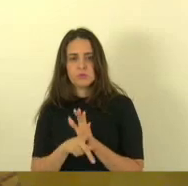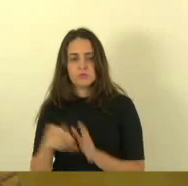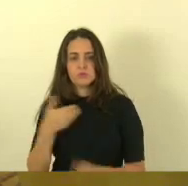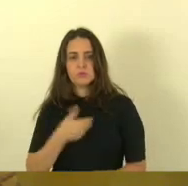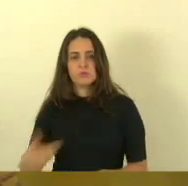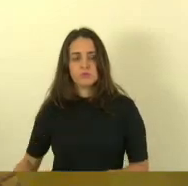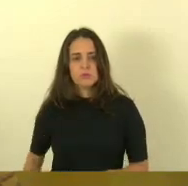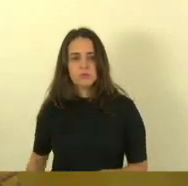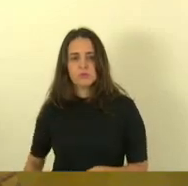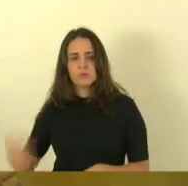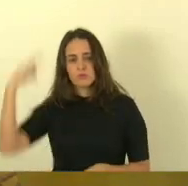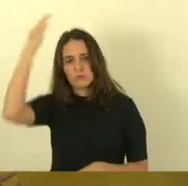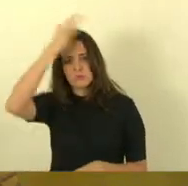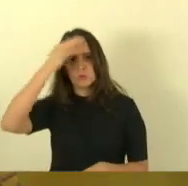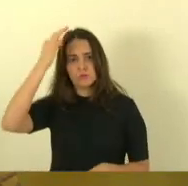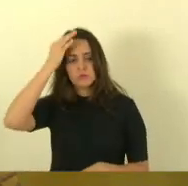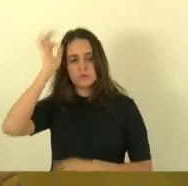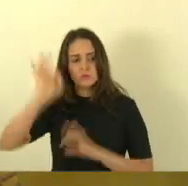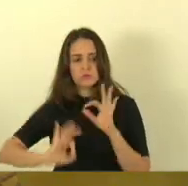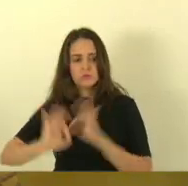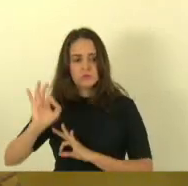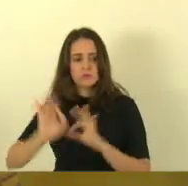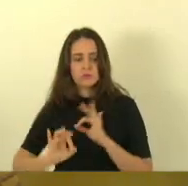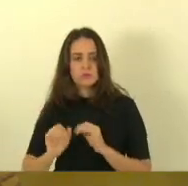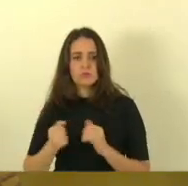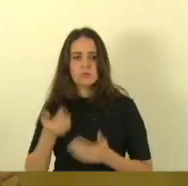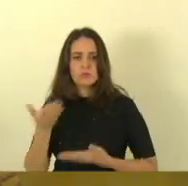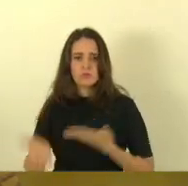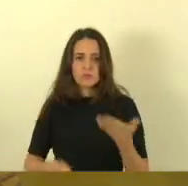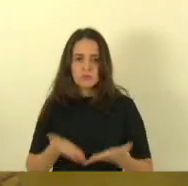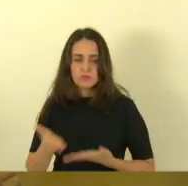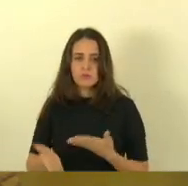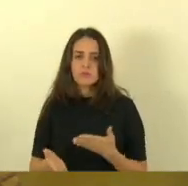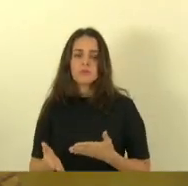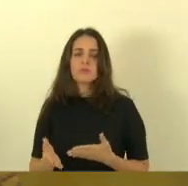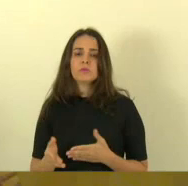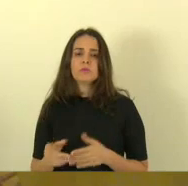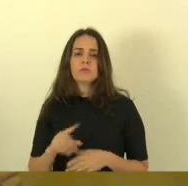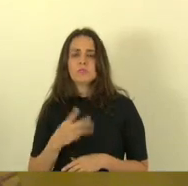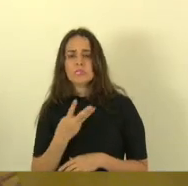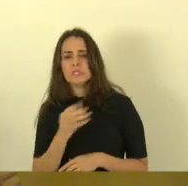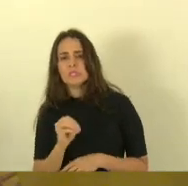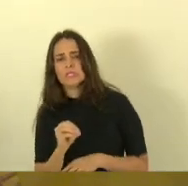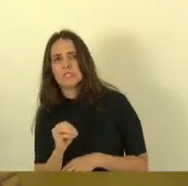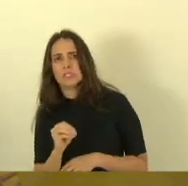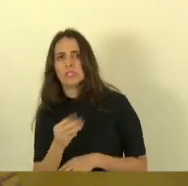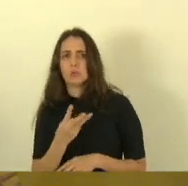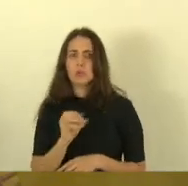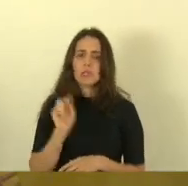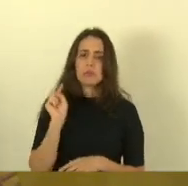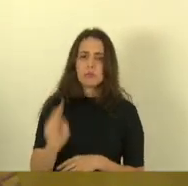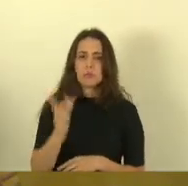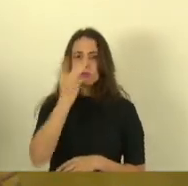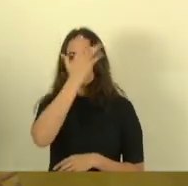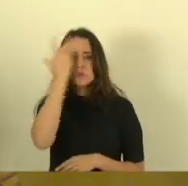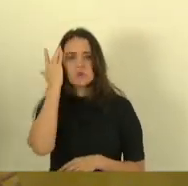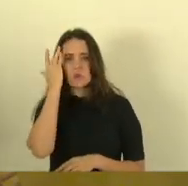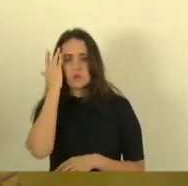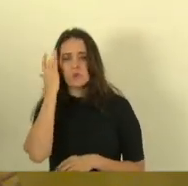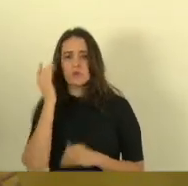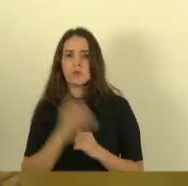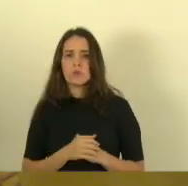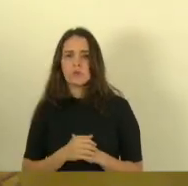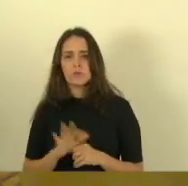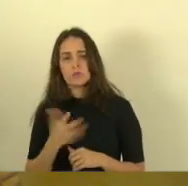para que monte um pronto atendimento à comunidade Nova Almeida são 30 a 40 mil pessoas afastadas aproximadamente